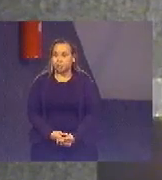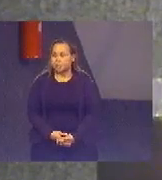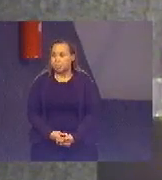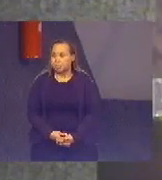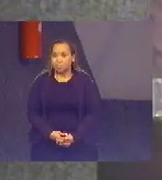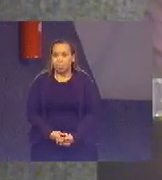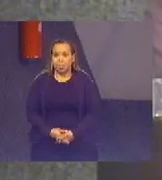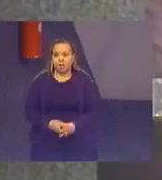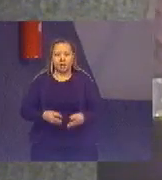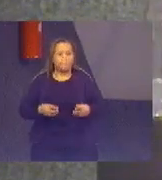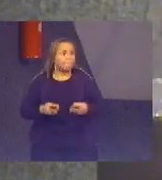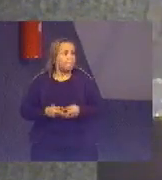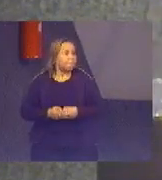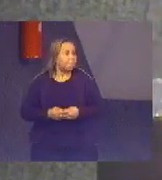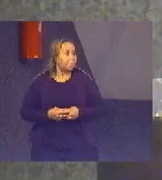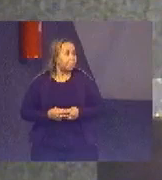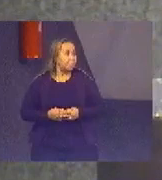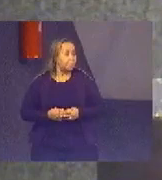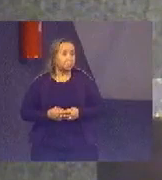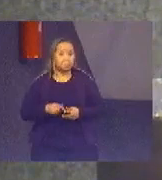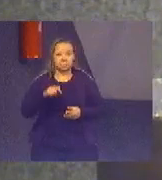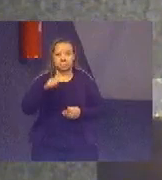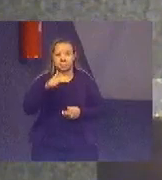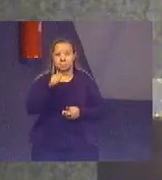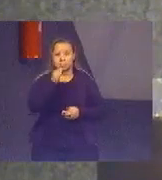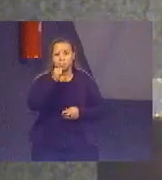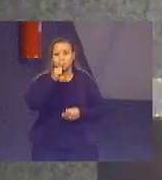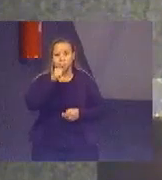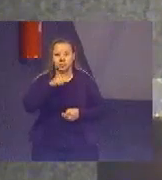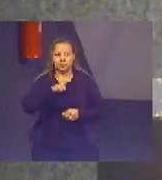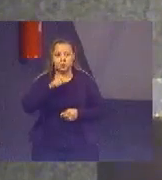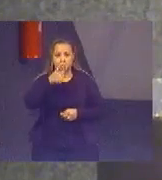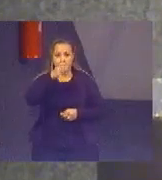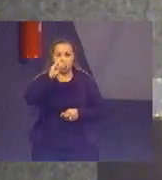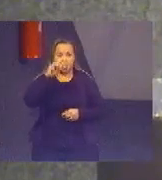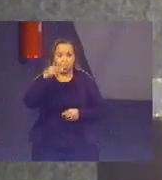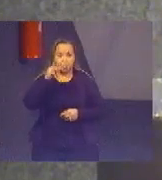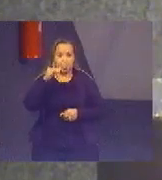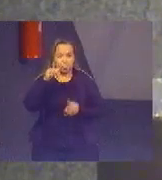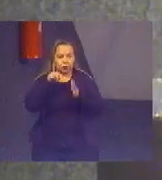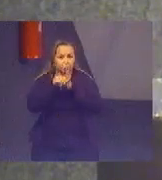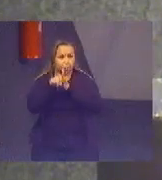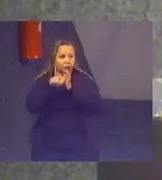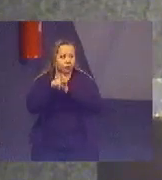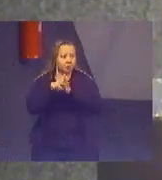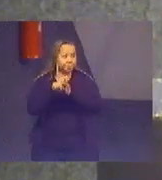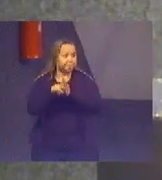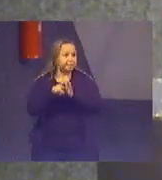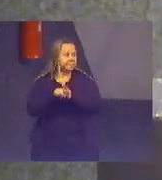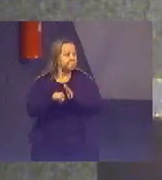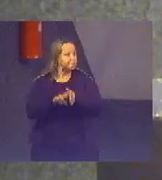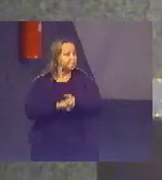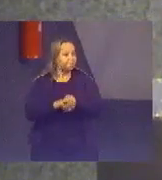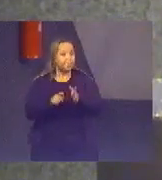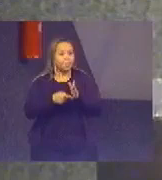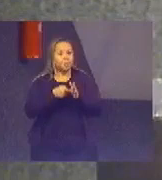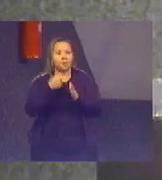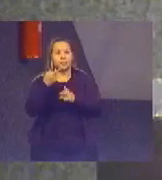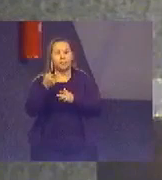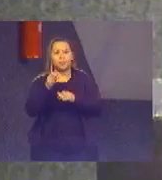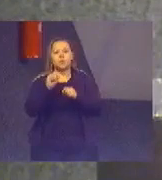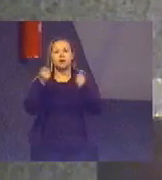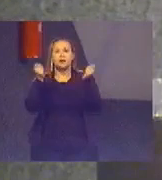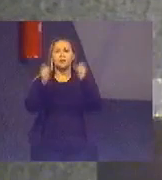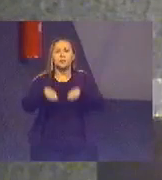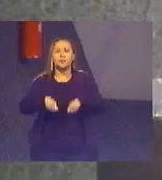Bom, então, me parece que são dez minutos para perguntas, vamos ver se a gente consegue responder. A primeira delas é, é possível